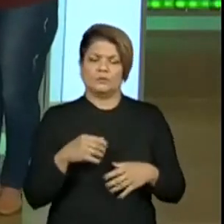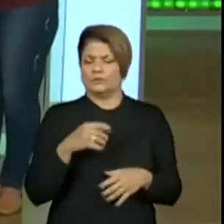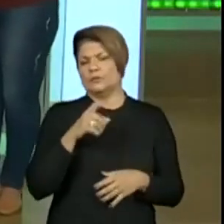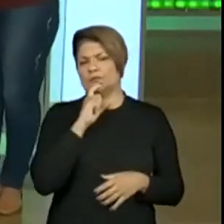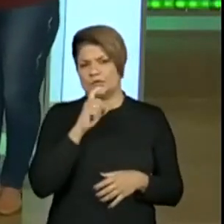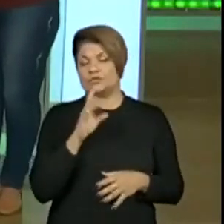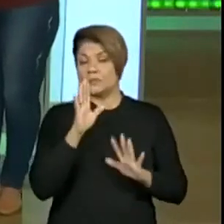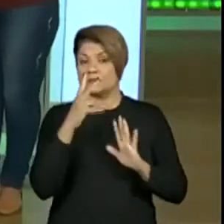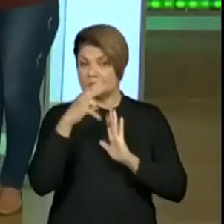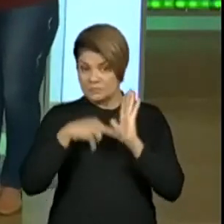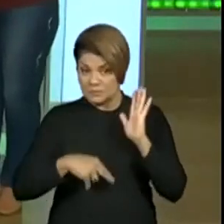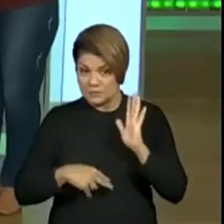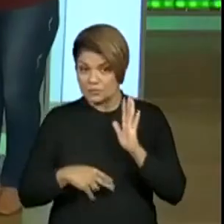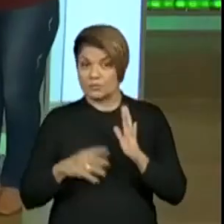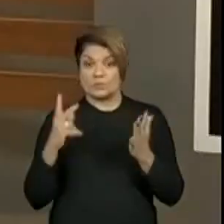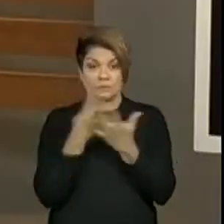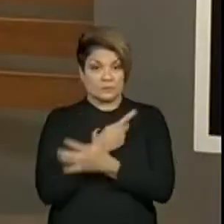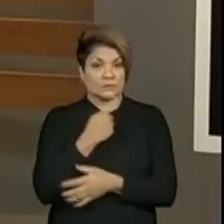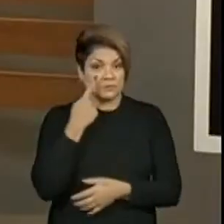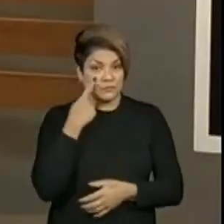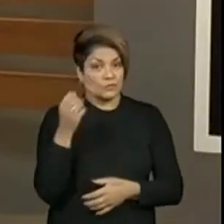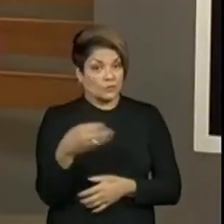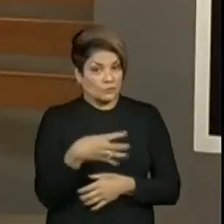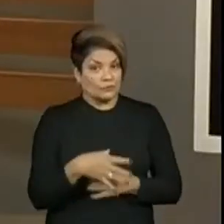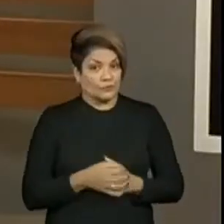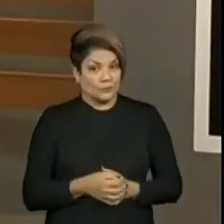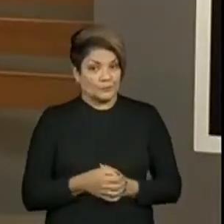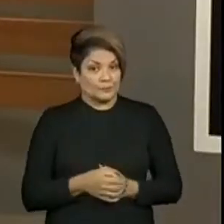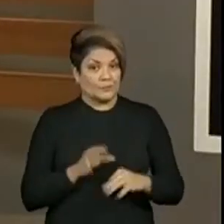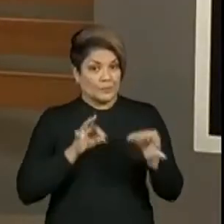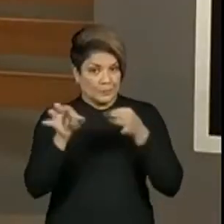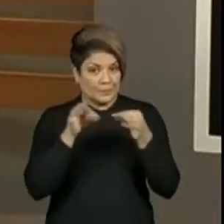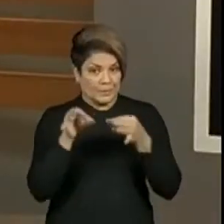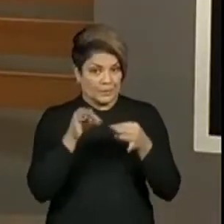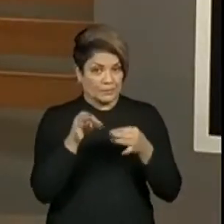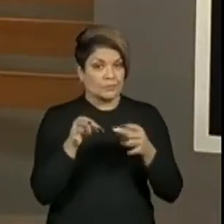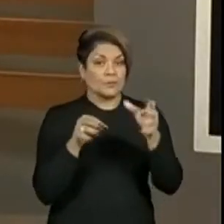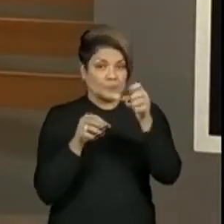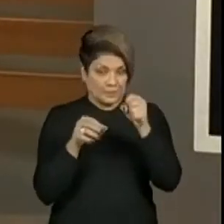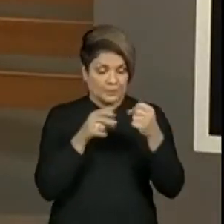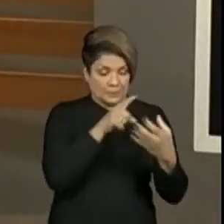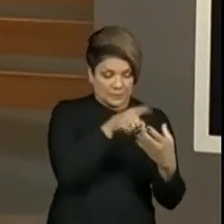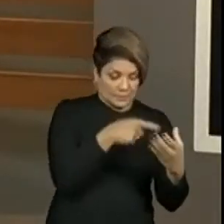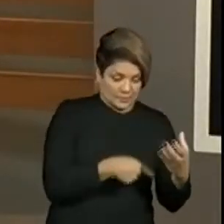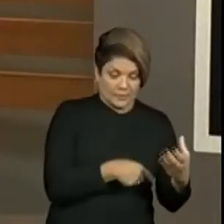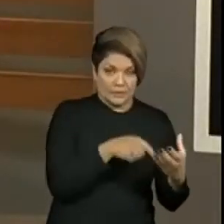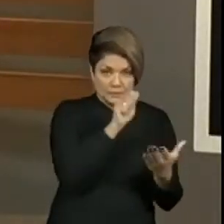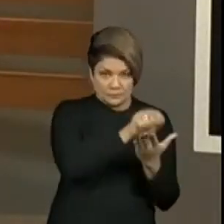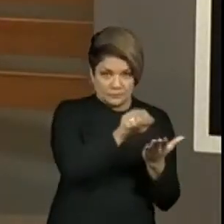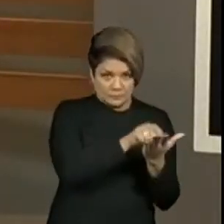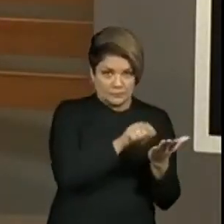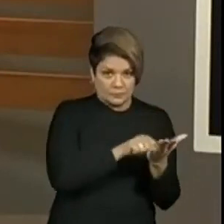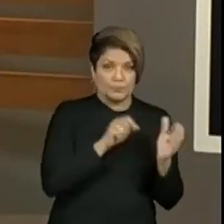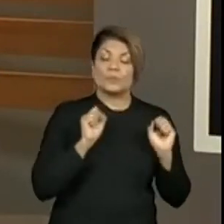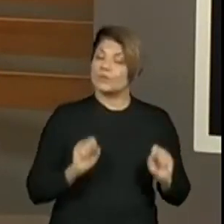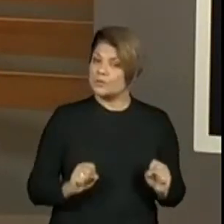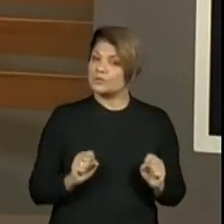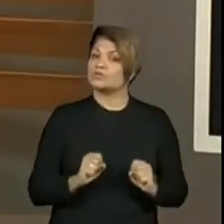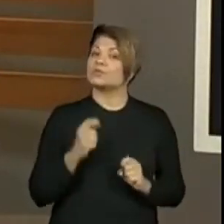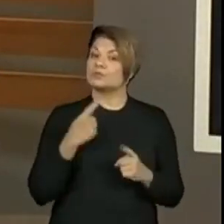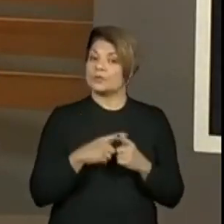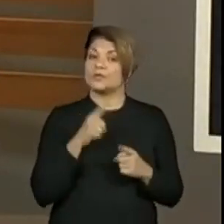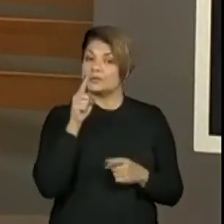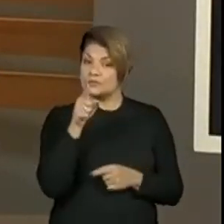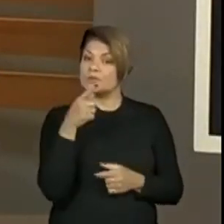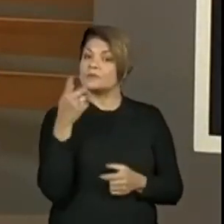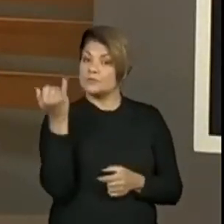vai entender o que acontece. Vocês estão preparados? Pega o caderno, deixa a sua anotação, se for o caso. Porque isso é importante nessa